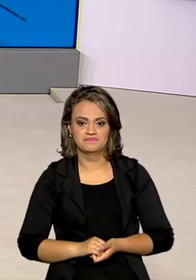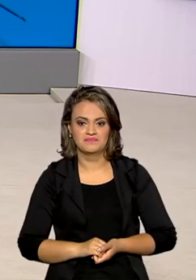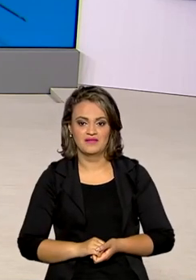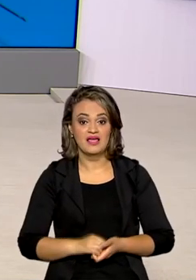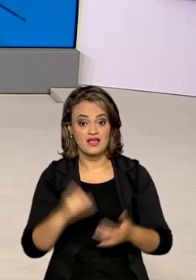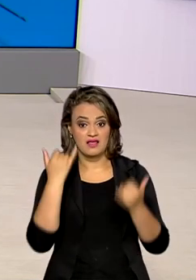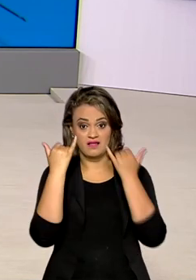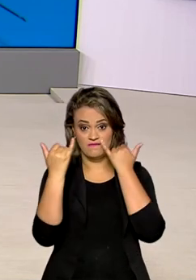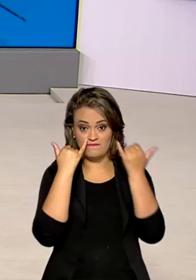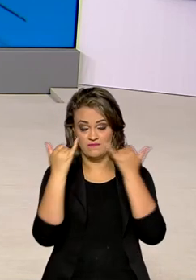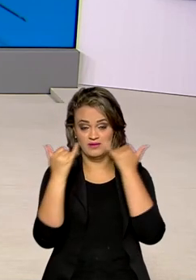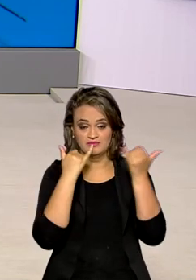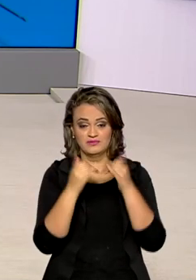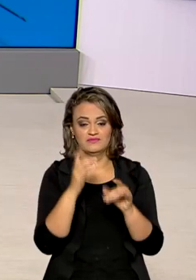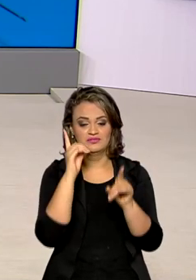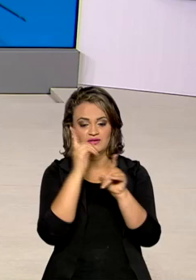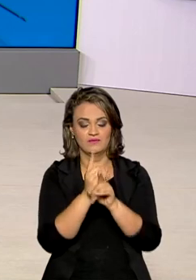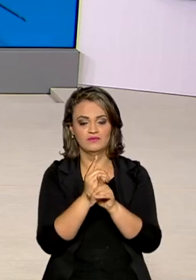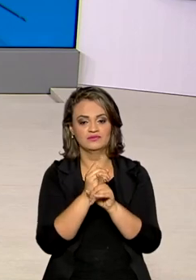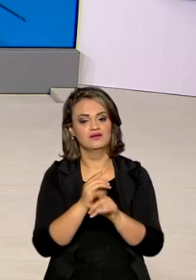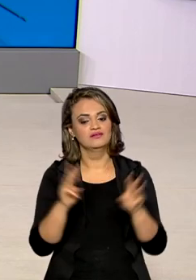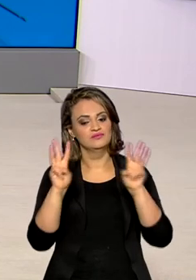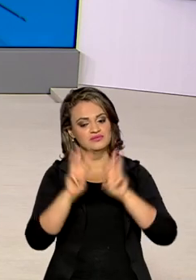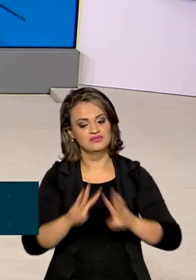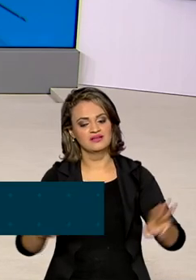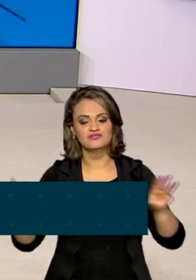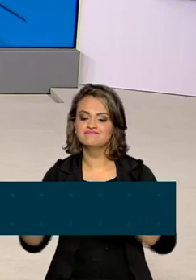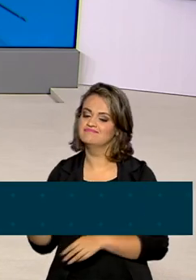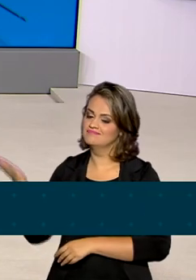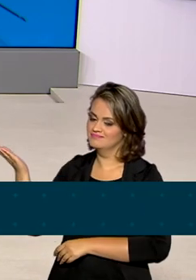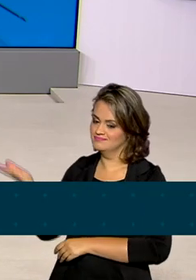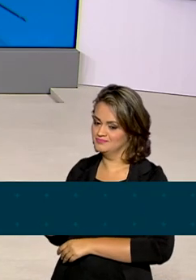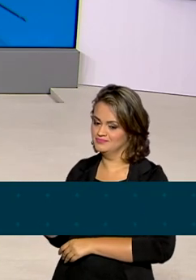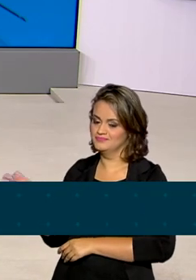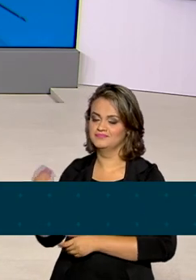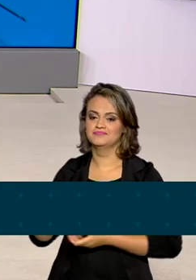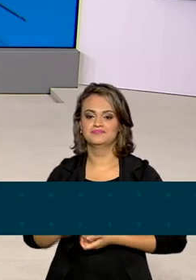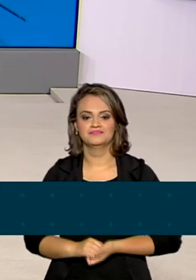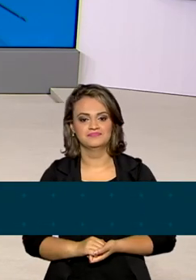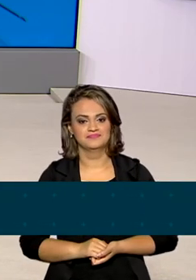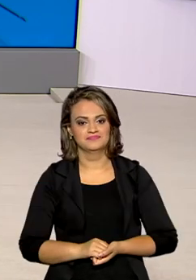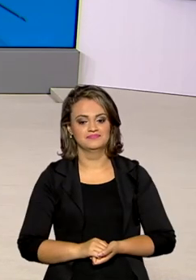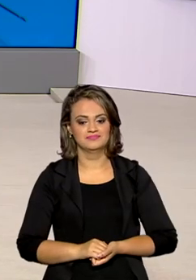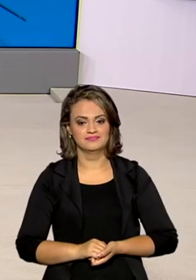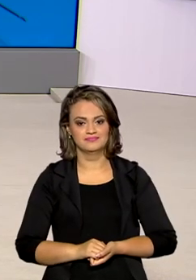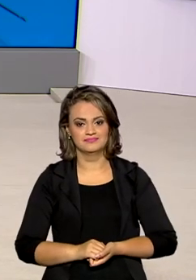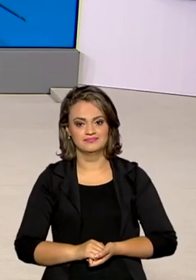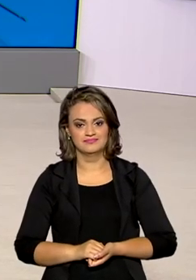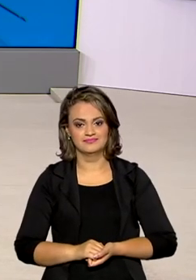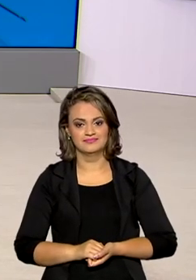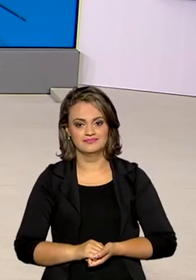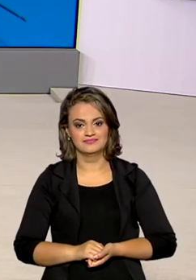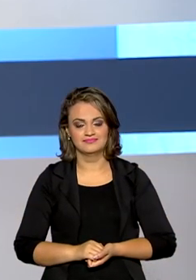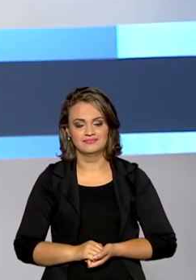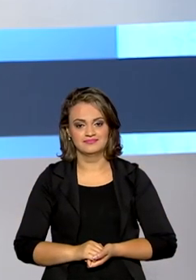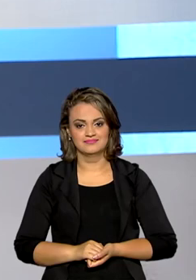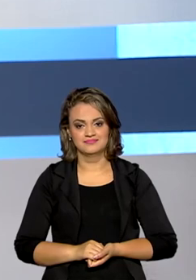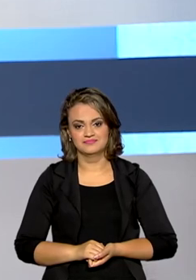Lembrando que todas essas informações você pode encontrar no site localizassus.saude.gov.br.